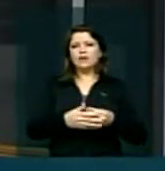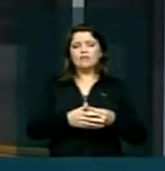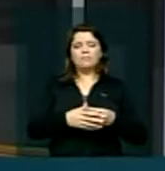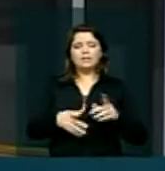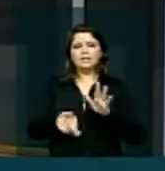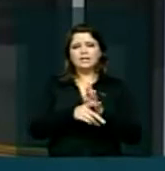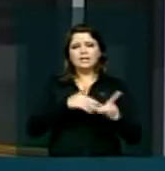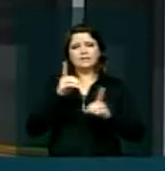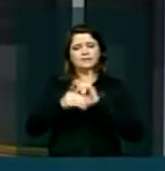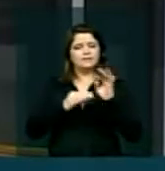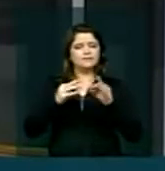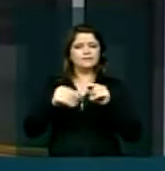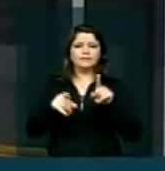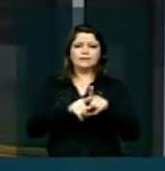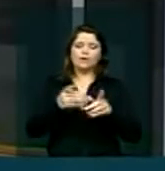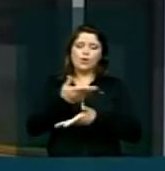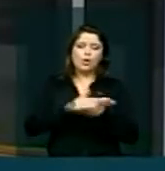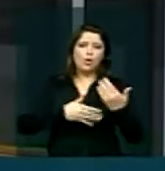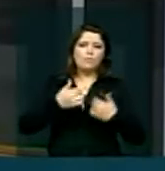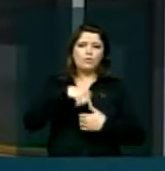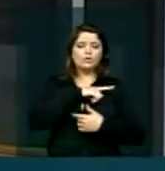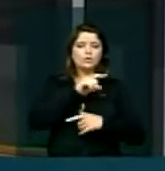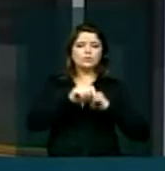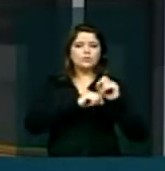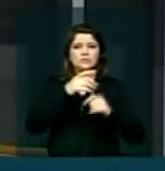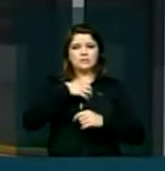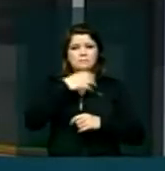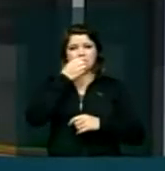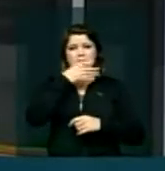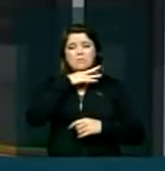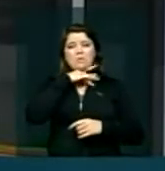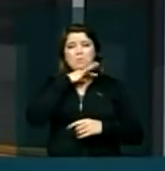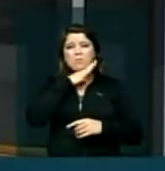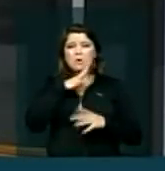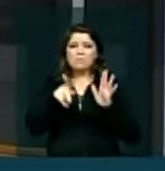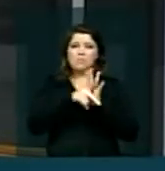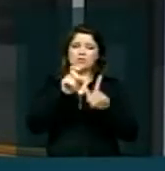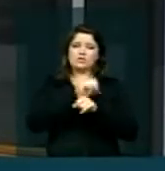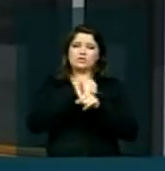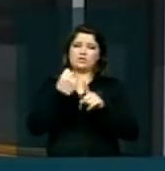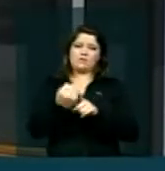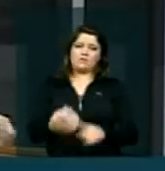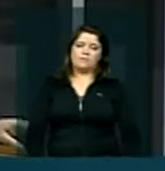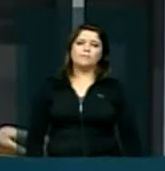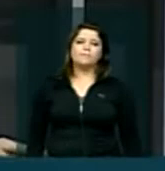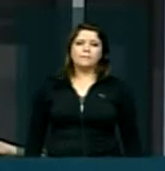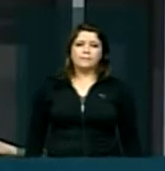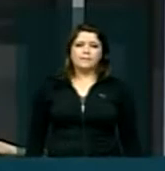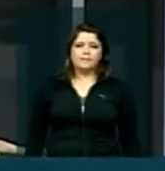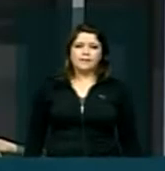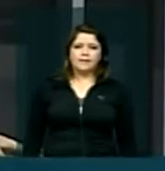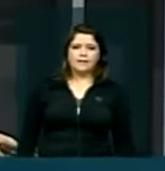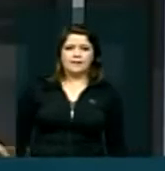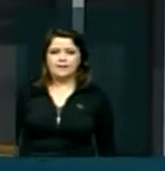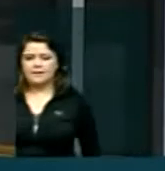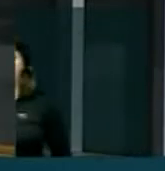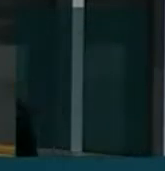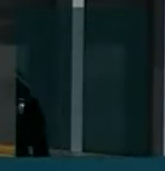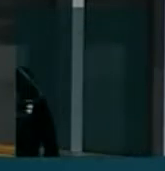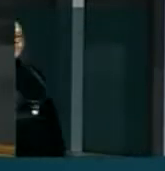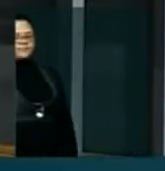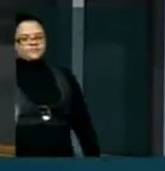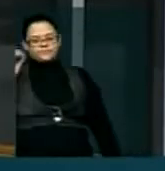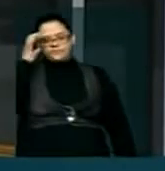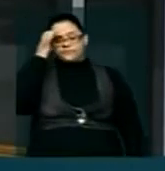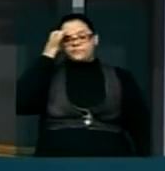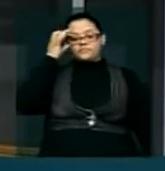Nordeste faz com que nós não sintamos tanto, do ponto de vista social, os efeitos da seca